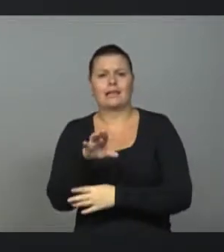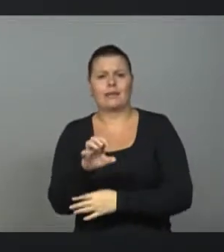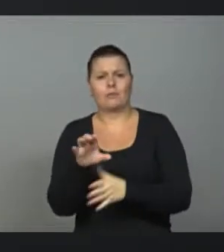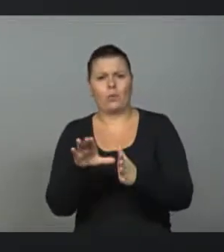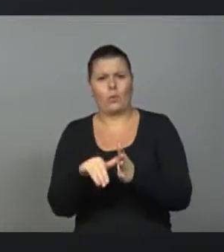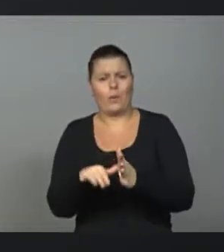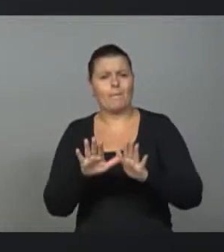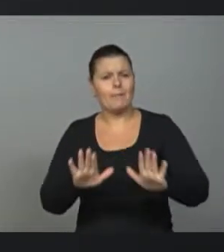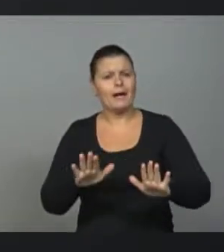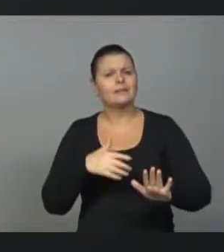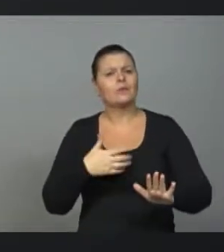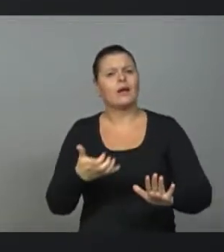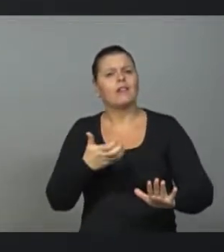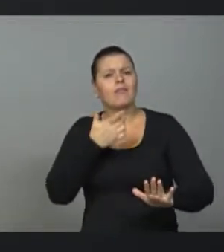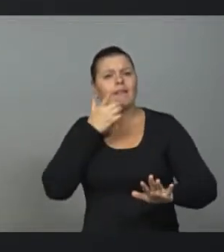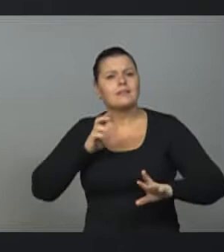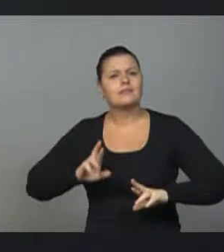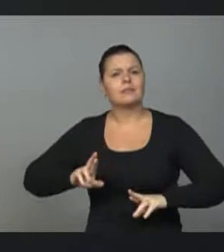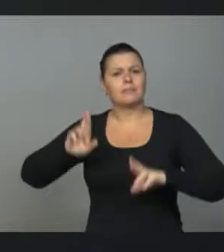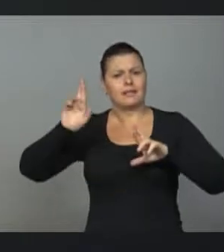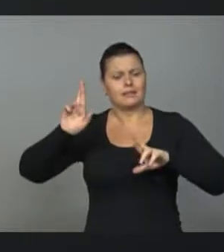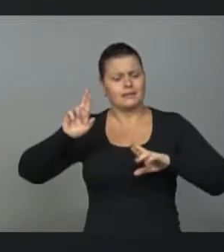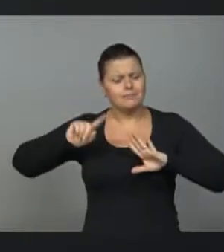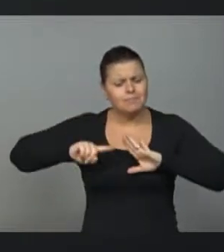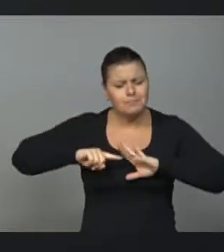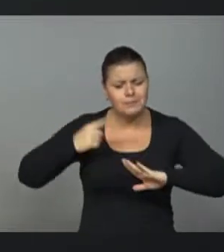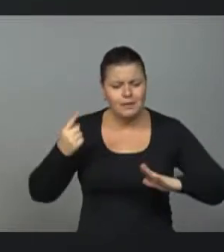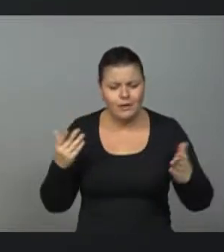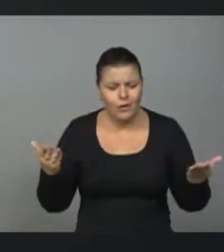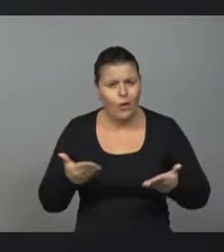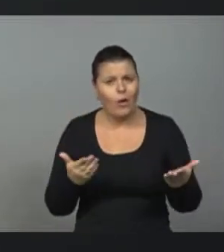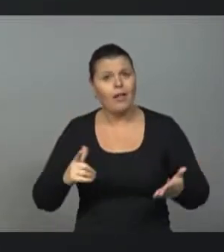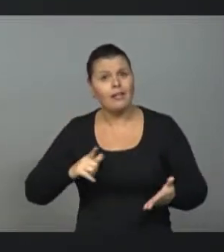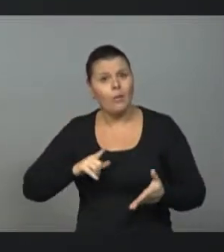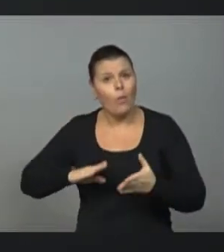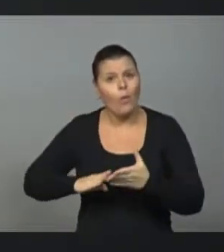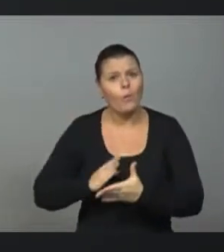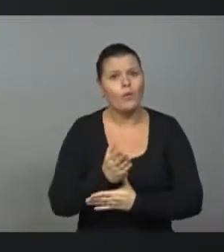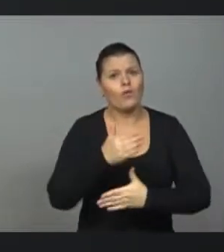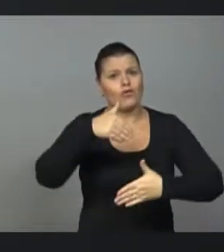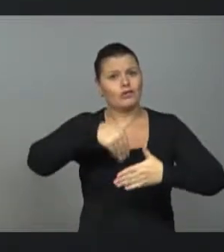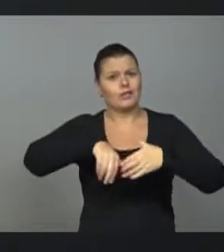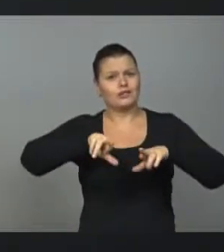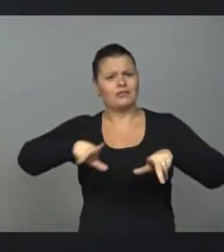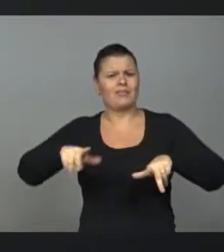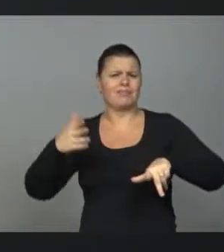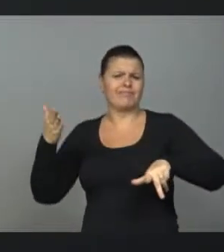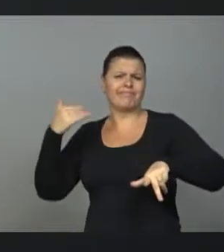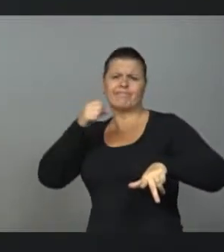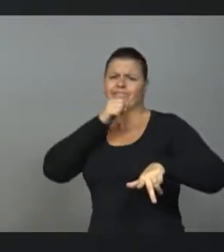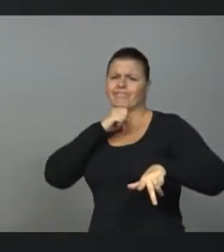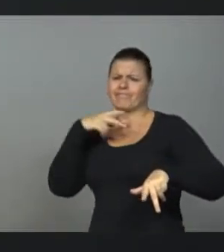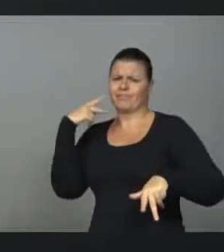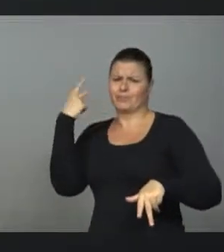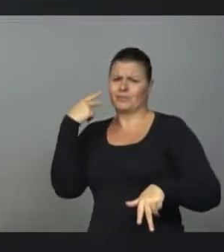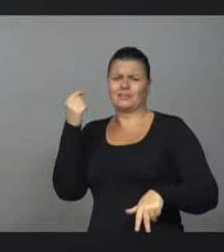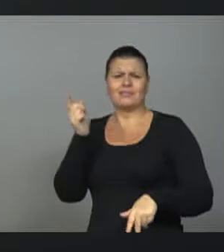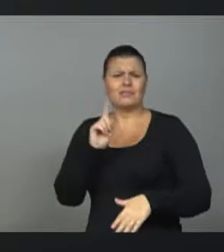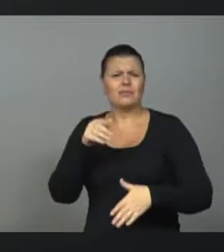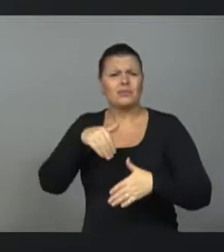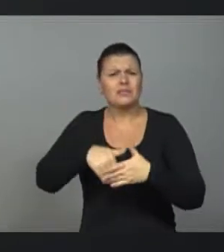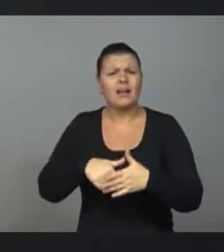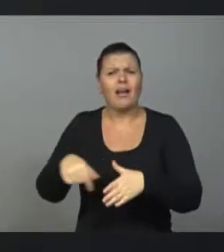porque pela primeira vez a gente tem a oportunidade de votar diferente, de votar diferente da velha política, de não votar em políticos profissionais.